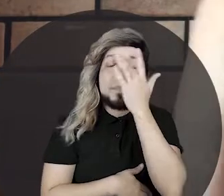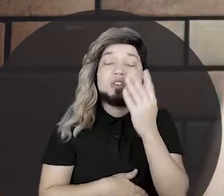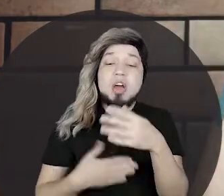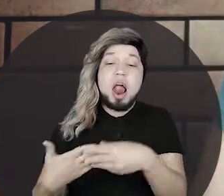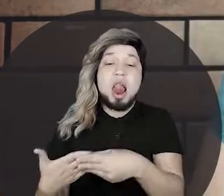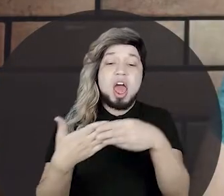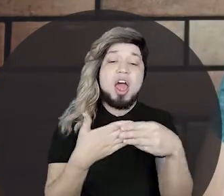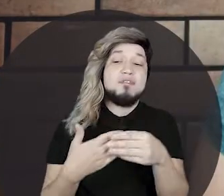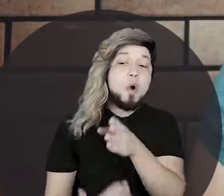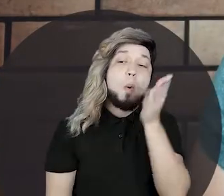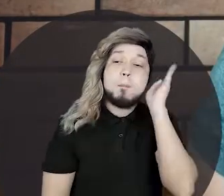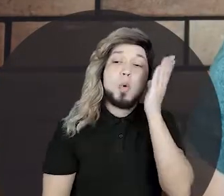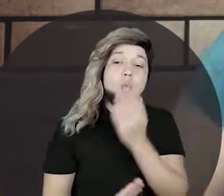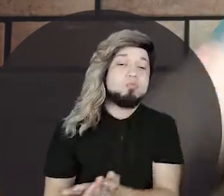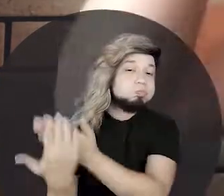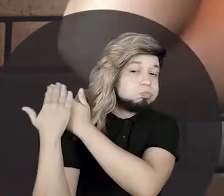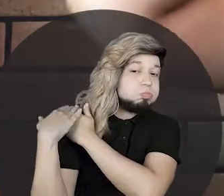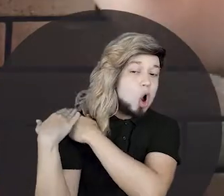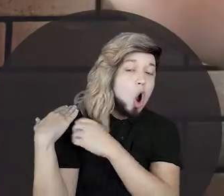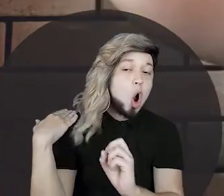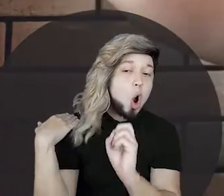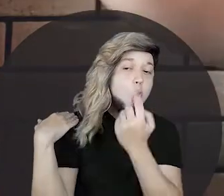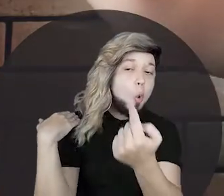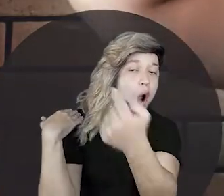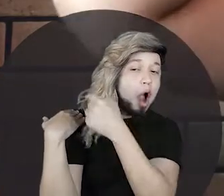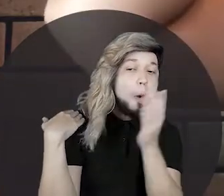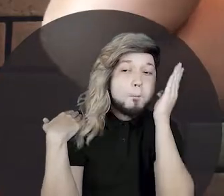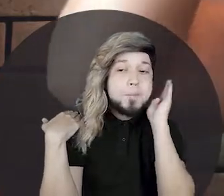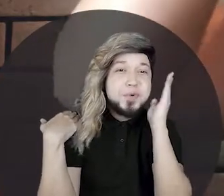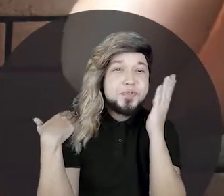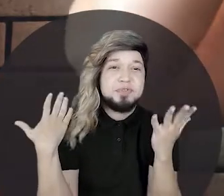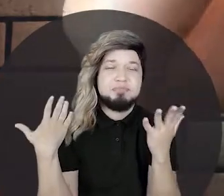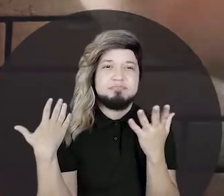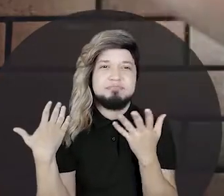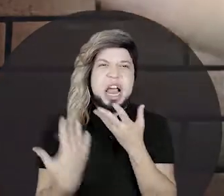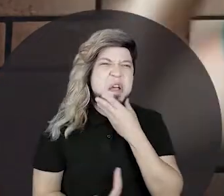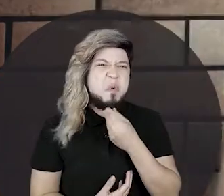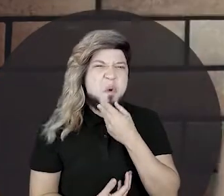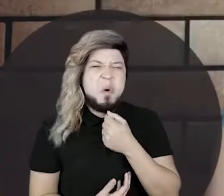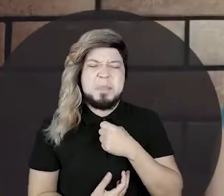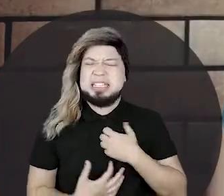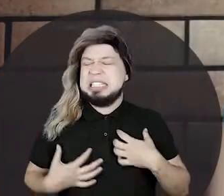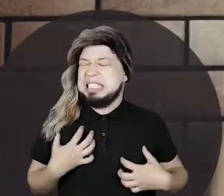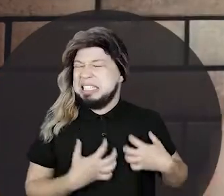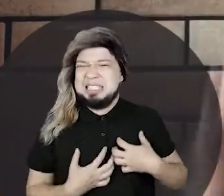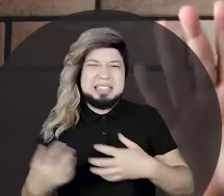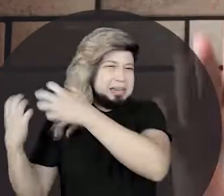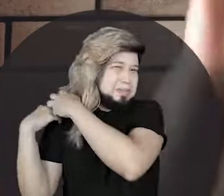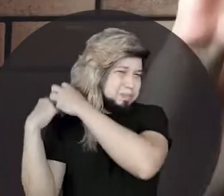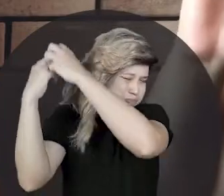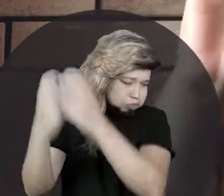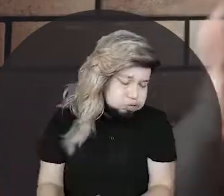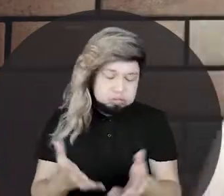quem tá levando ou é quem tá em cima? Ai, que o homem já tava ficando com raiva, gente. E ele botou o burro no chão, o